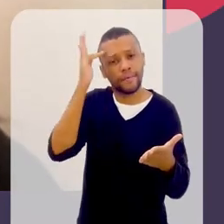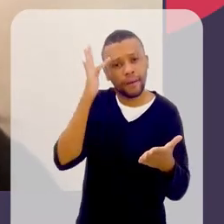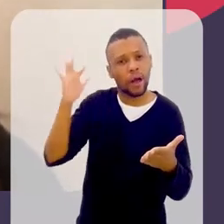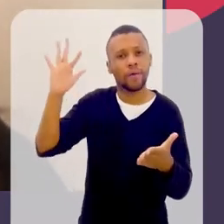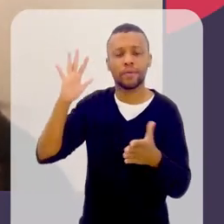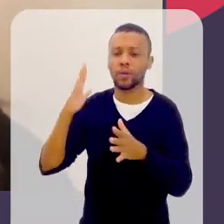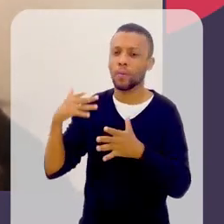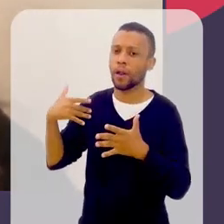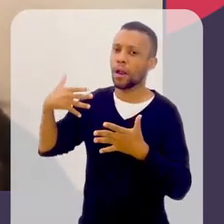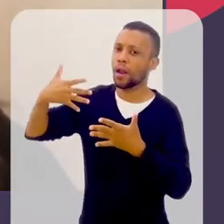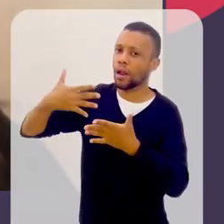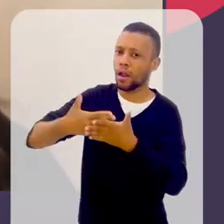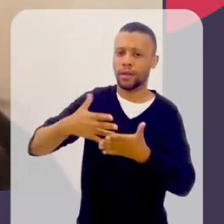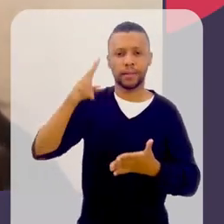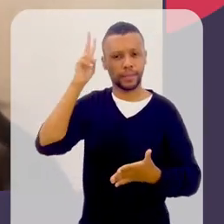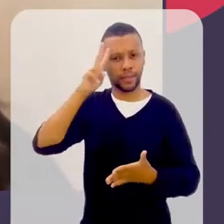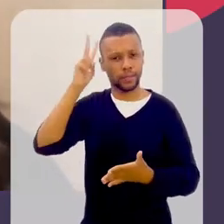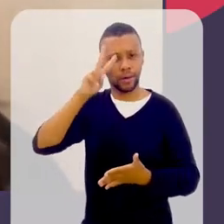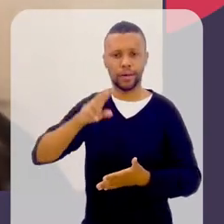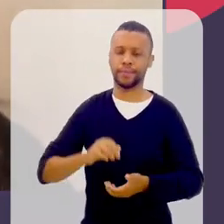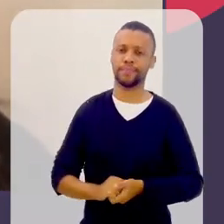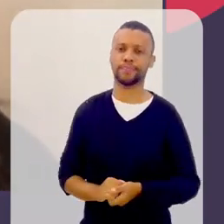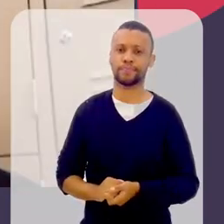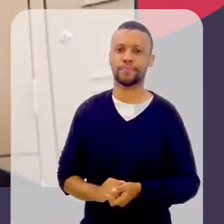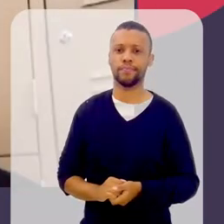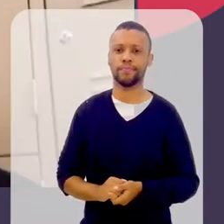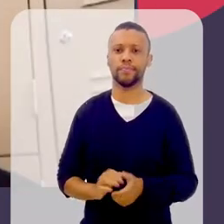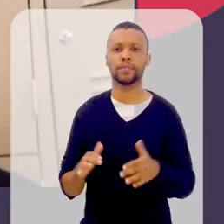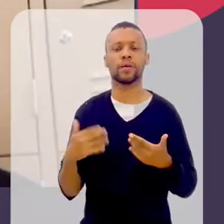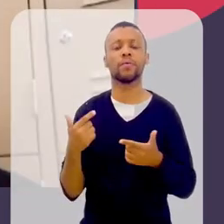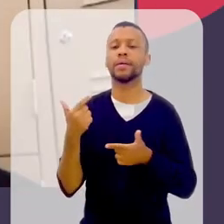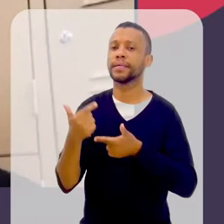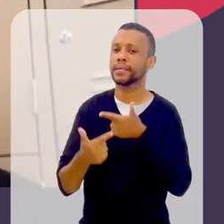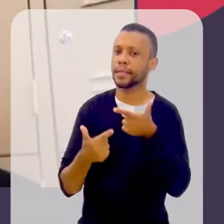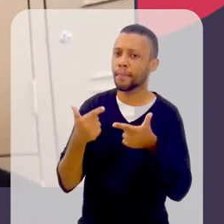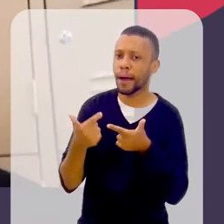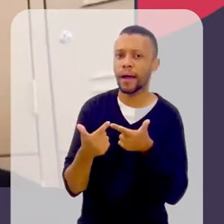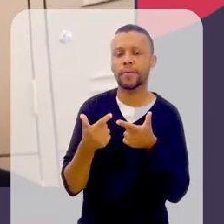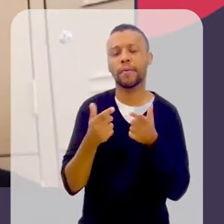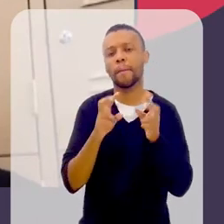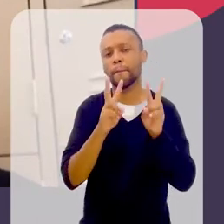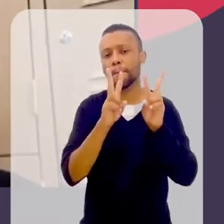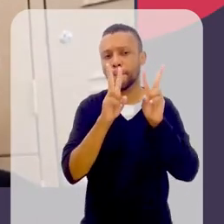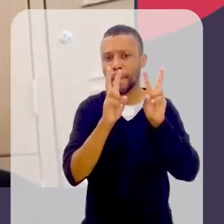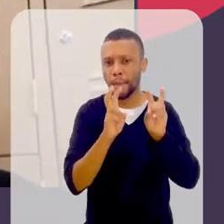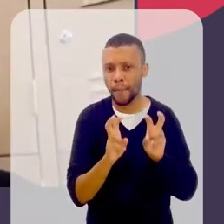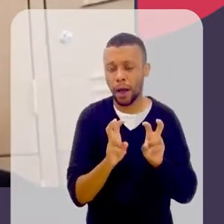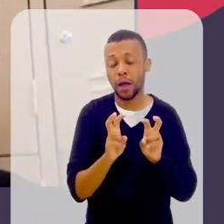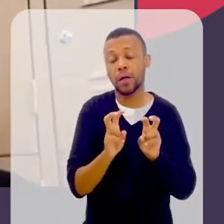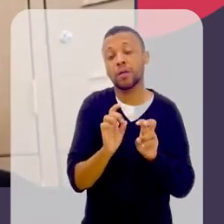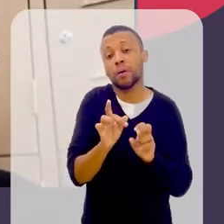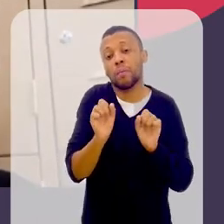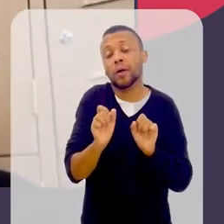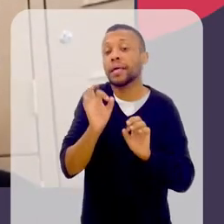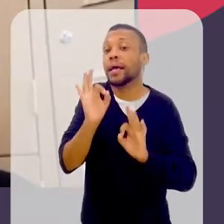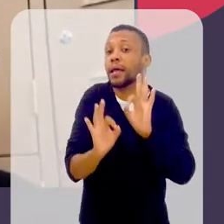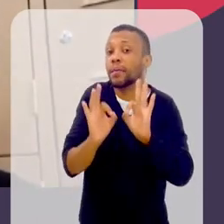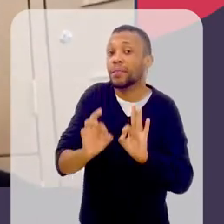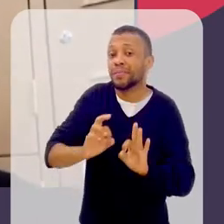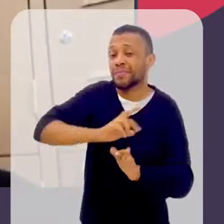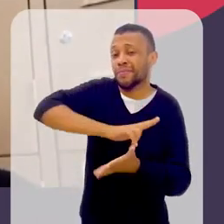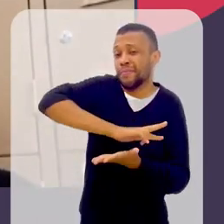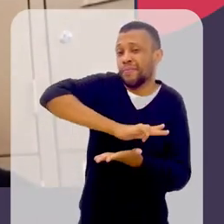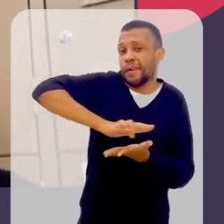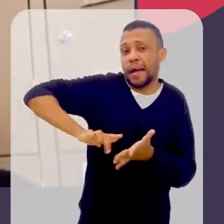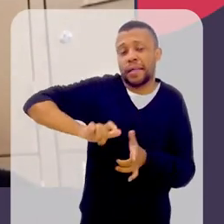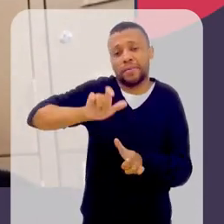da história. Então, esse trabalho só pode ser feito a muitas